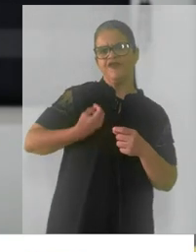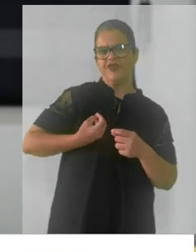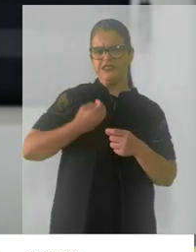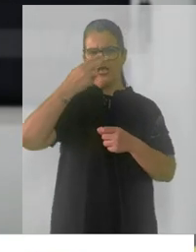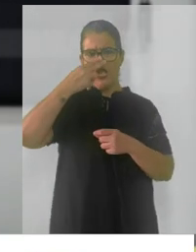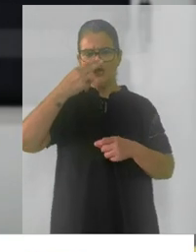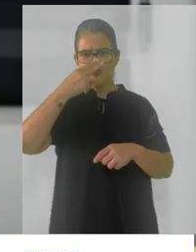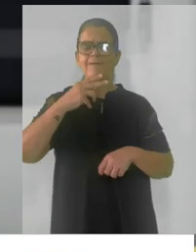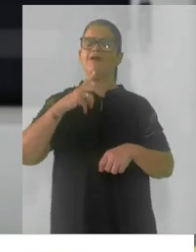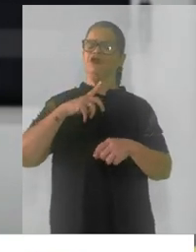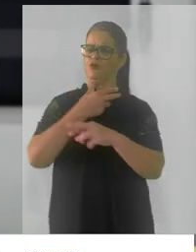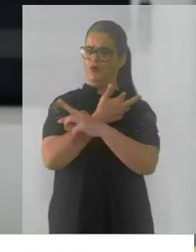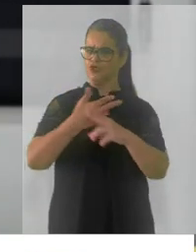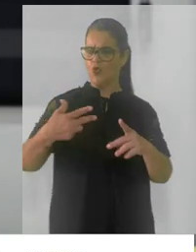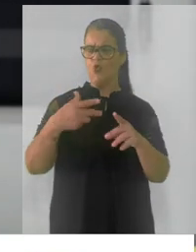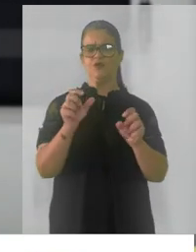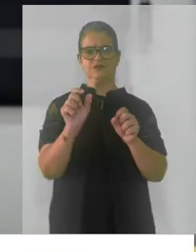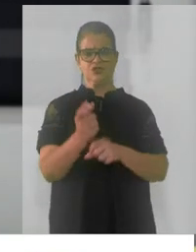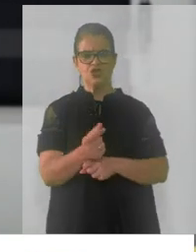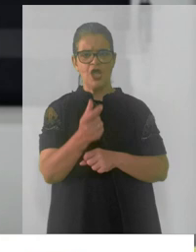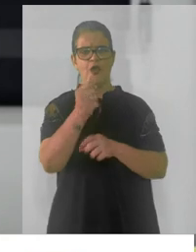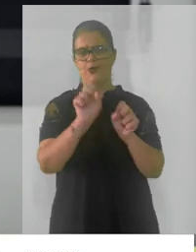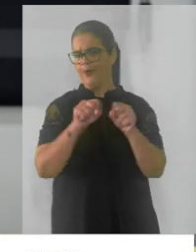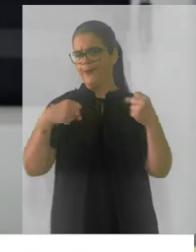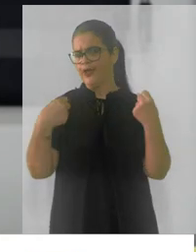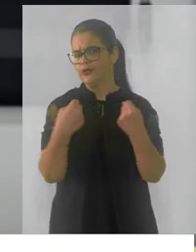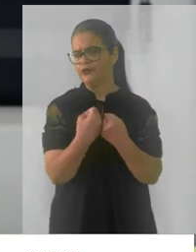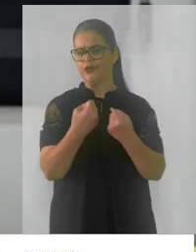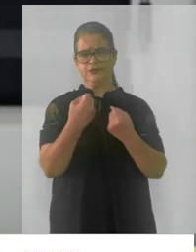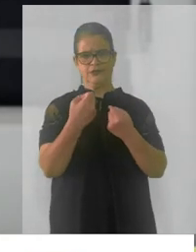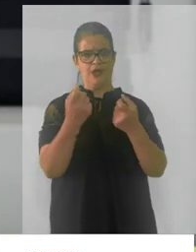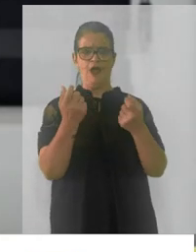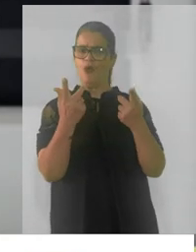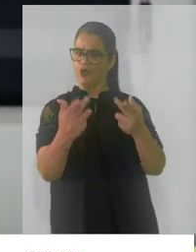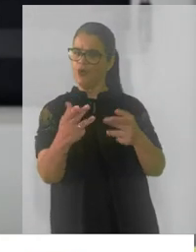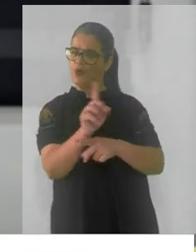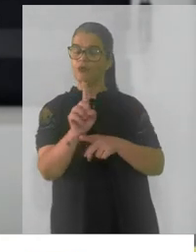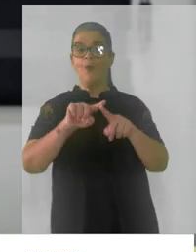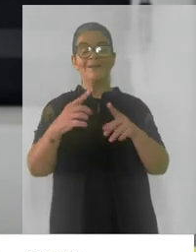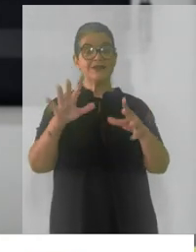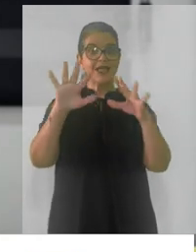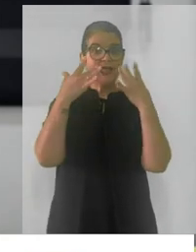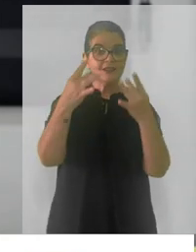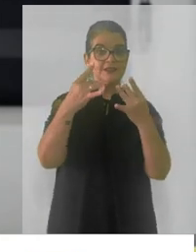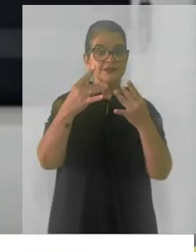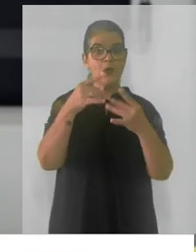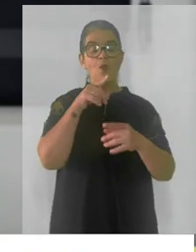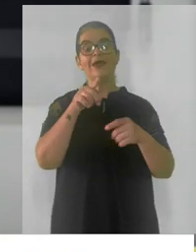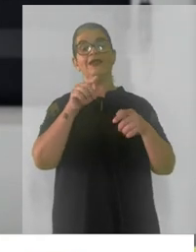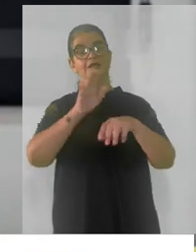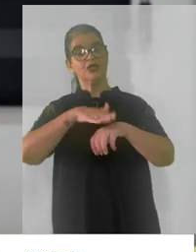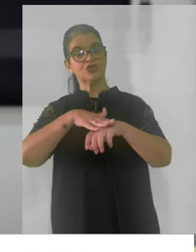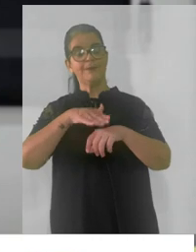condições socioeconômicas e de vida. Contudo, o que ele está nos chamando a nossa atenção é que esses